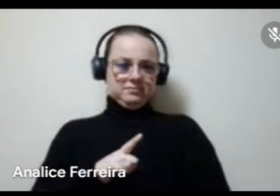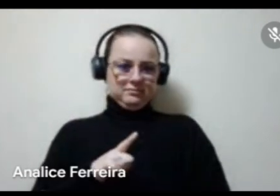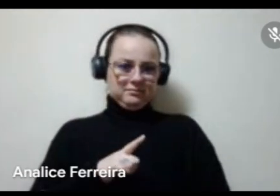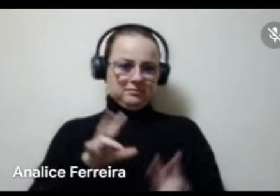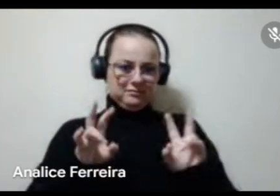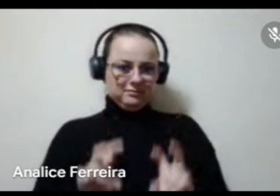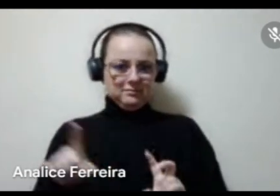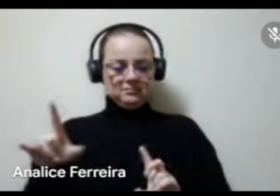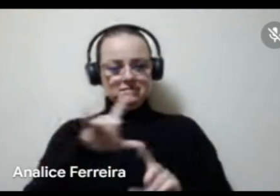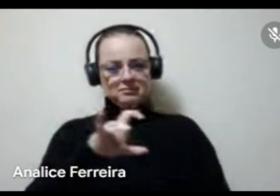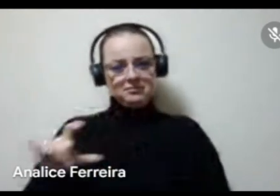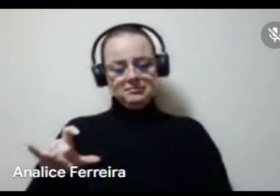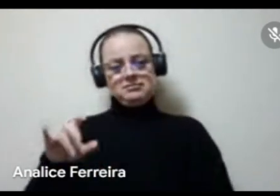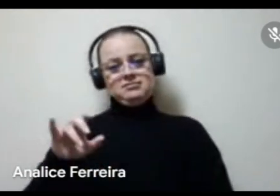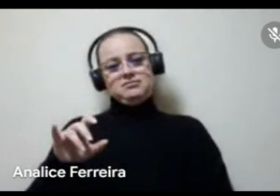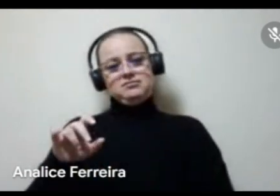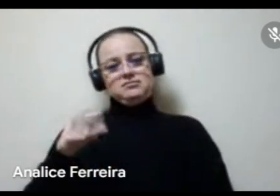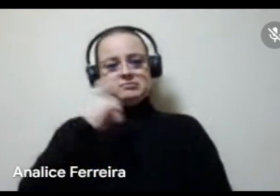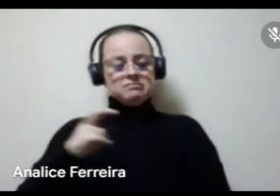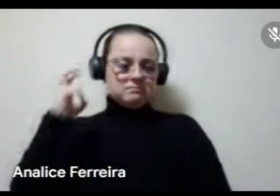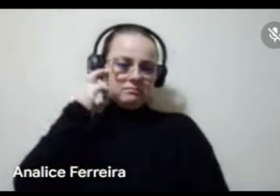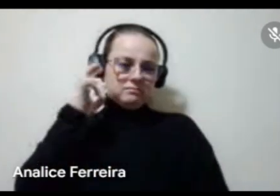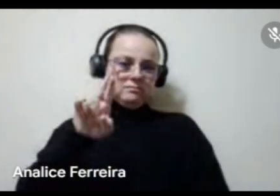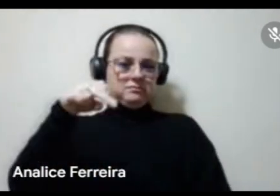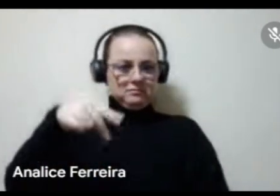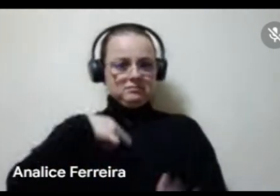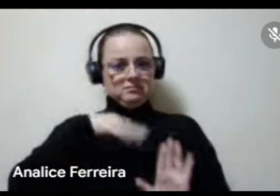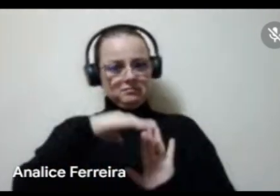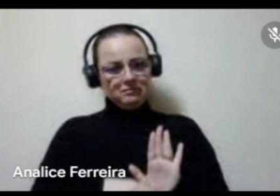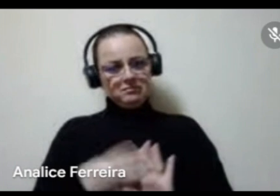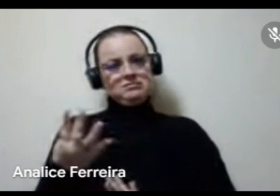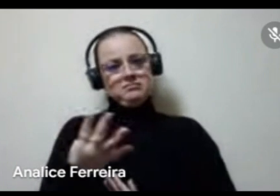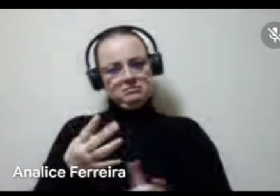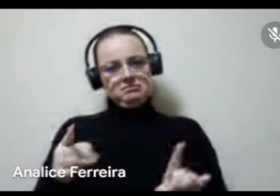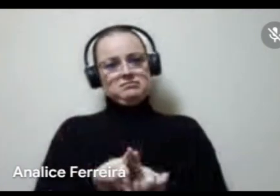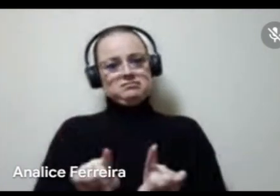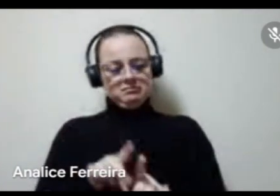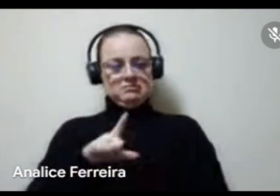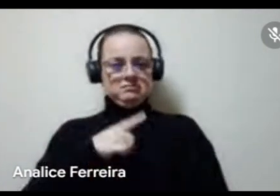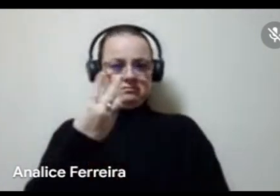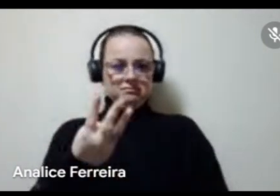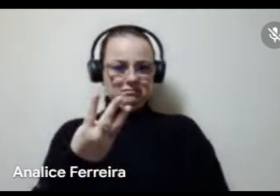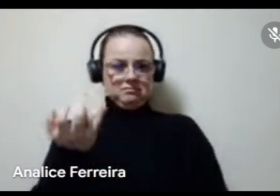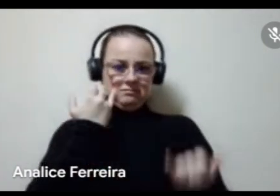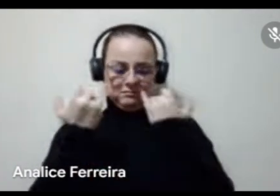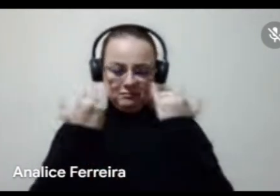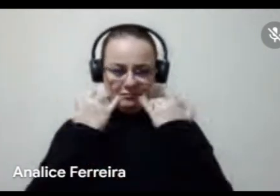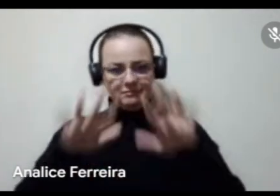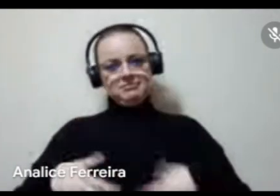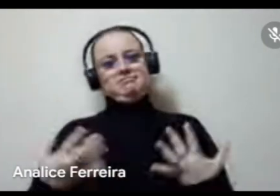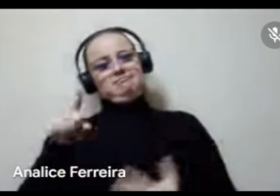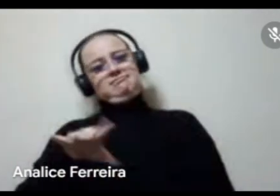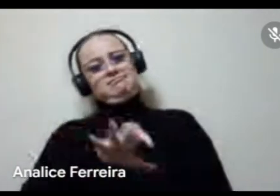no Instagram, no Cultura RN, vocês podem conferir o cronograma certinho e na quarta-feira a gente também tem mais três escutas. E é isso, pessoal,